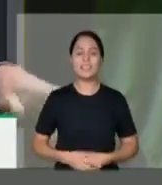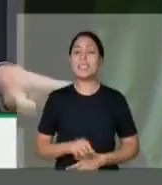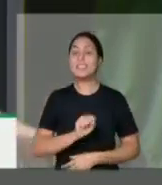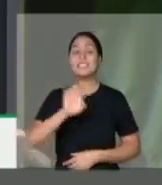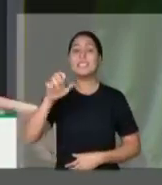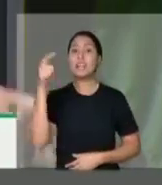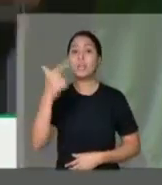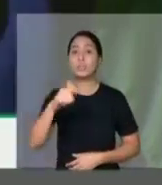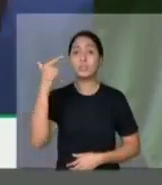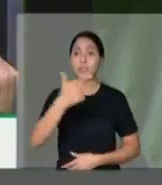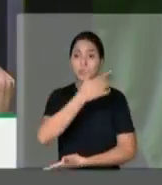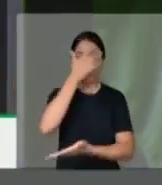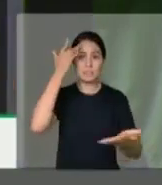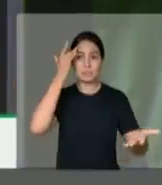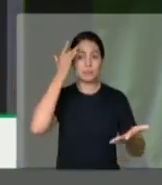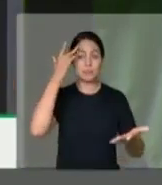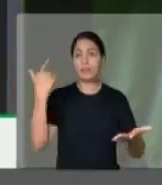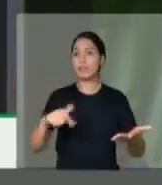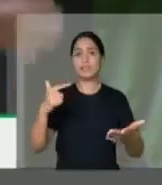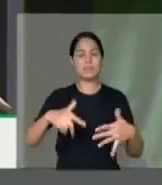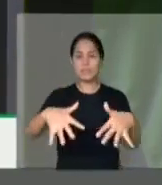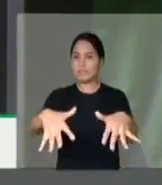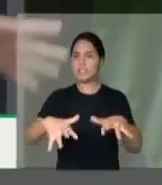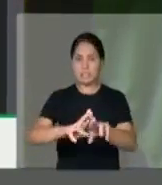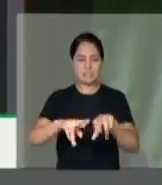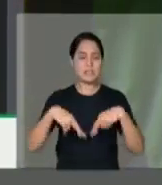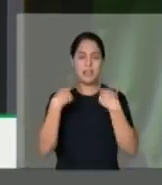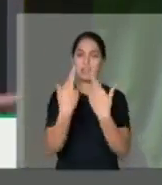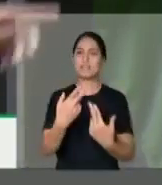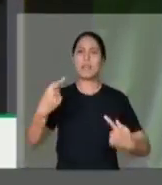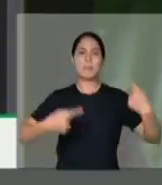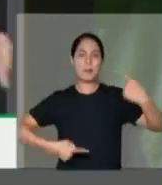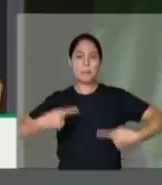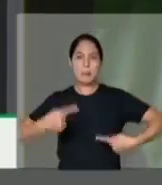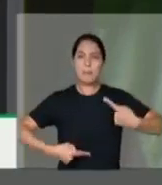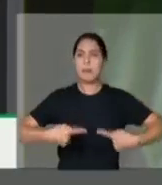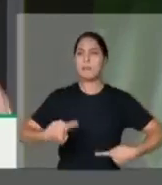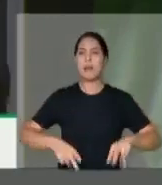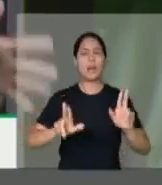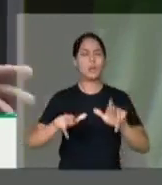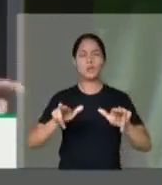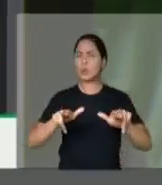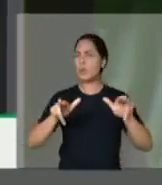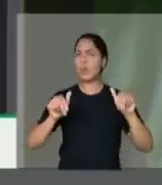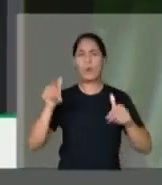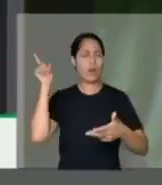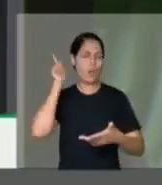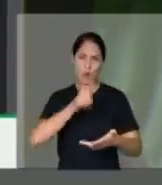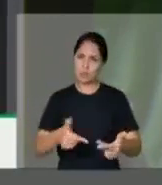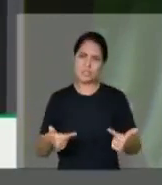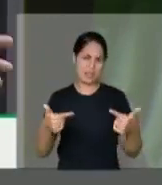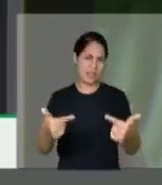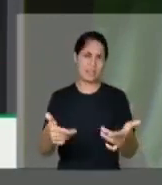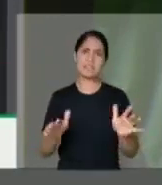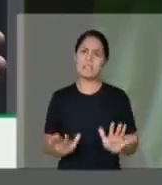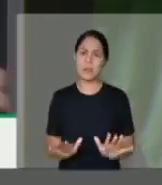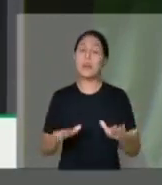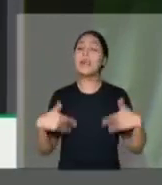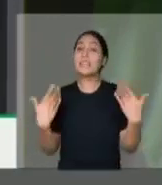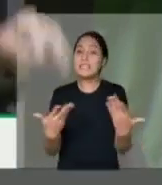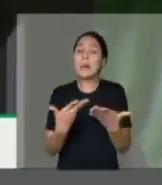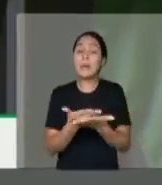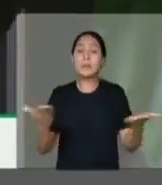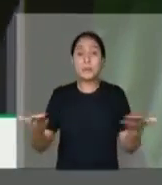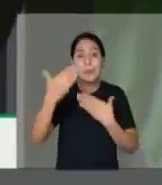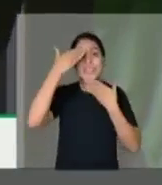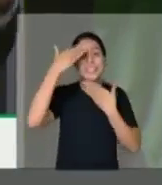eles, é, essa sessão de resenha, de contenda, jamais estaria acontecendo. Então, nós só